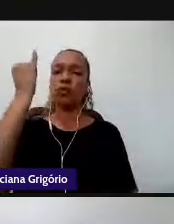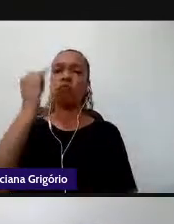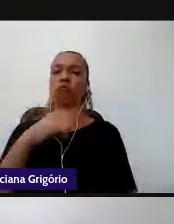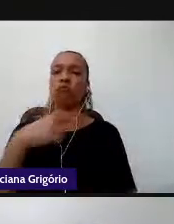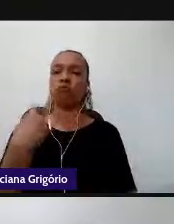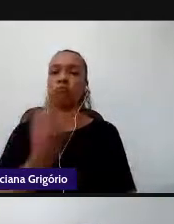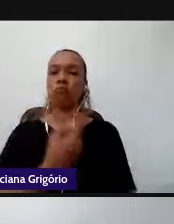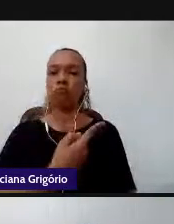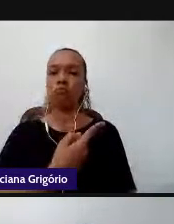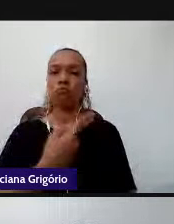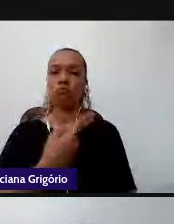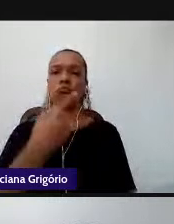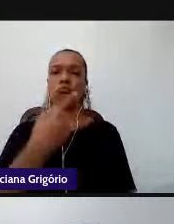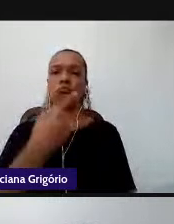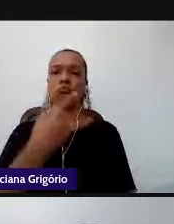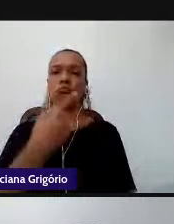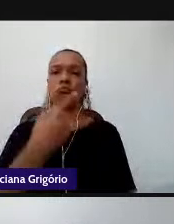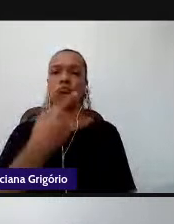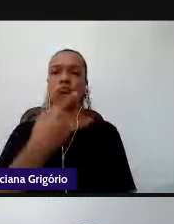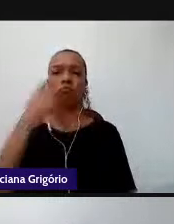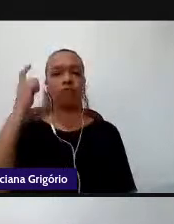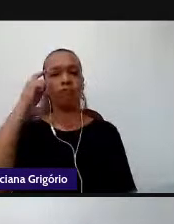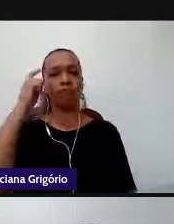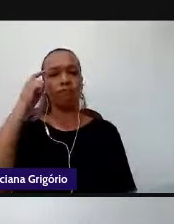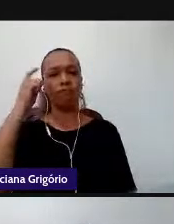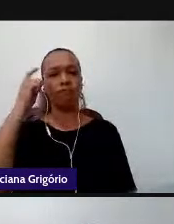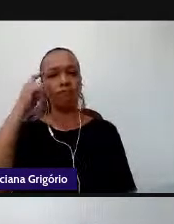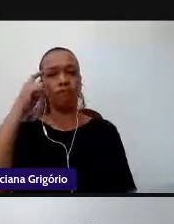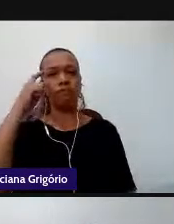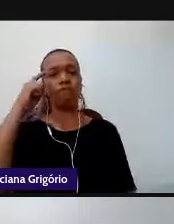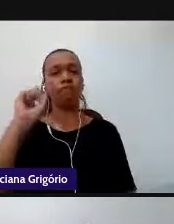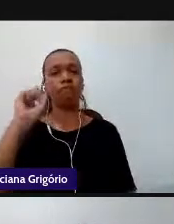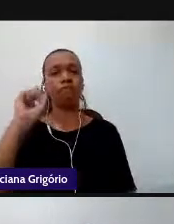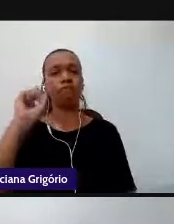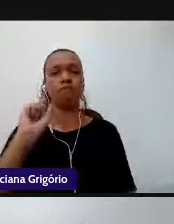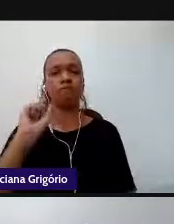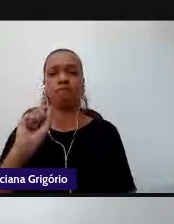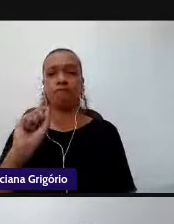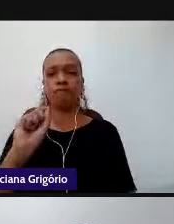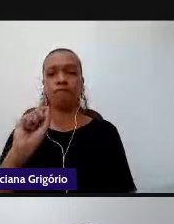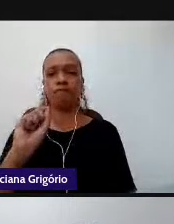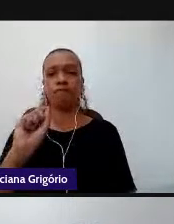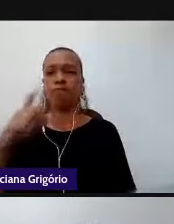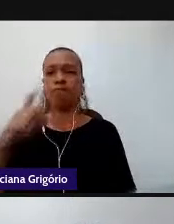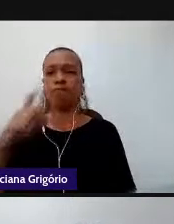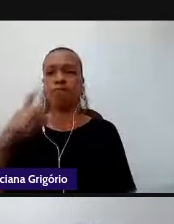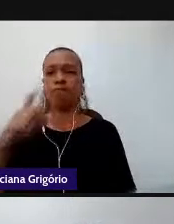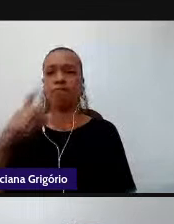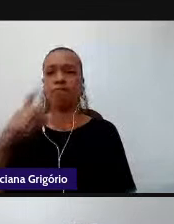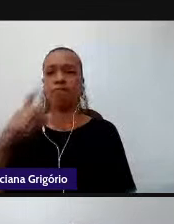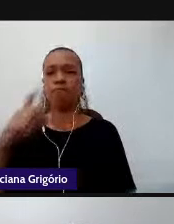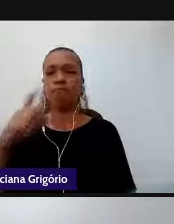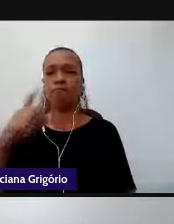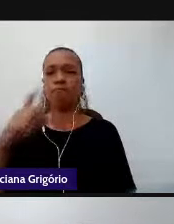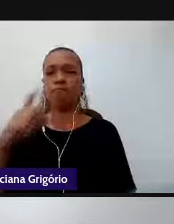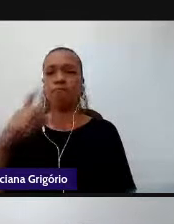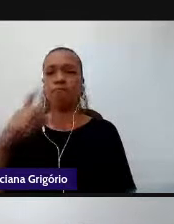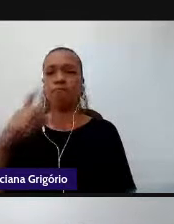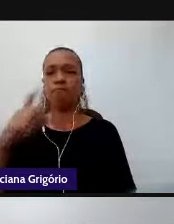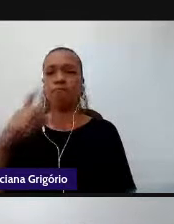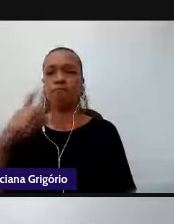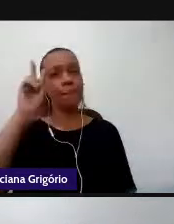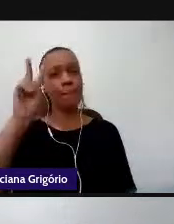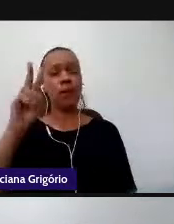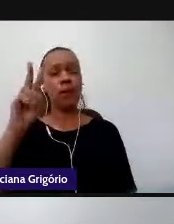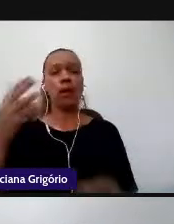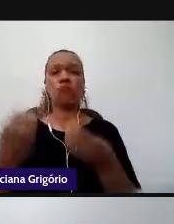conceitos de letramentos que estão ou estavam postos no Brasil. Até pouco tempo atrás, nós tínhamos